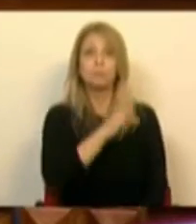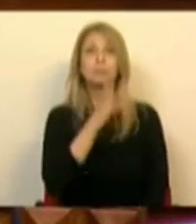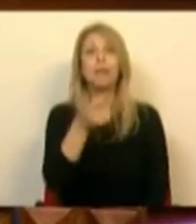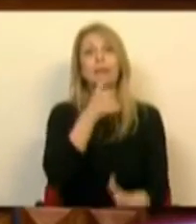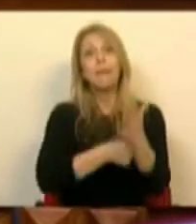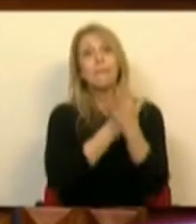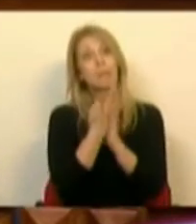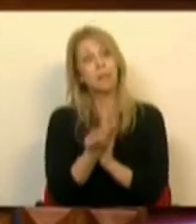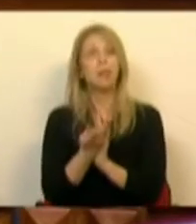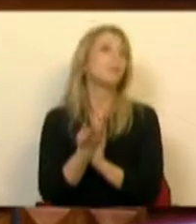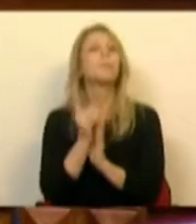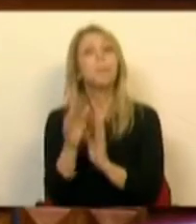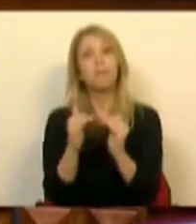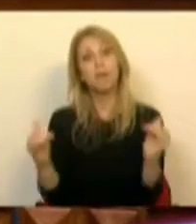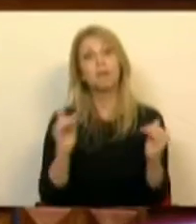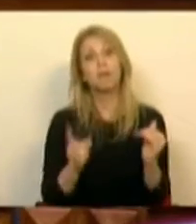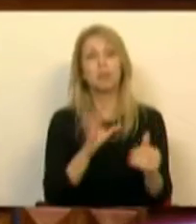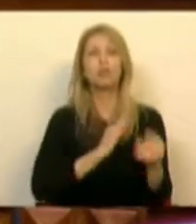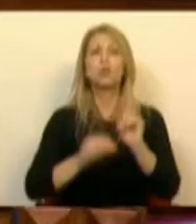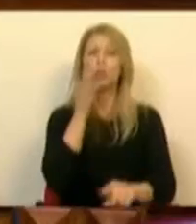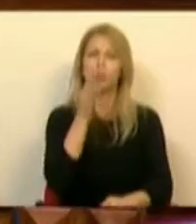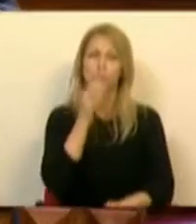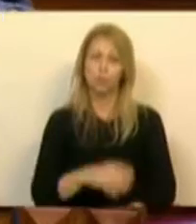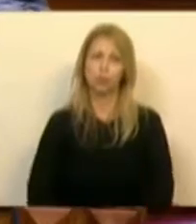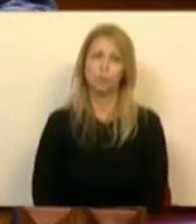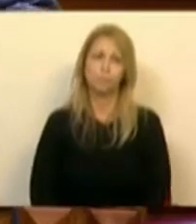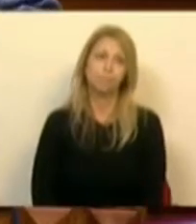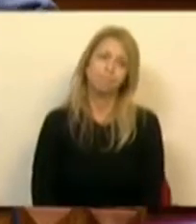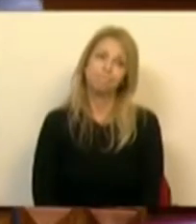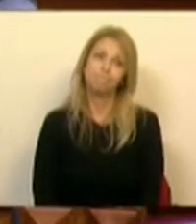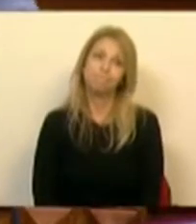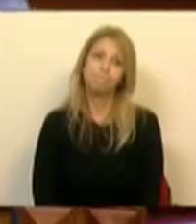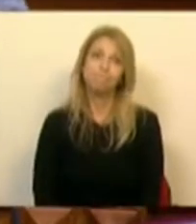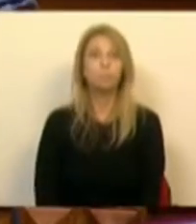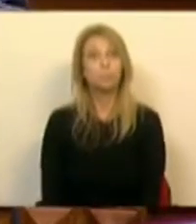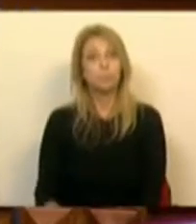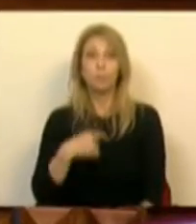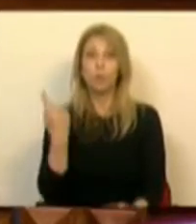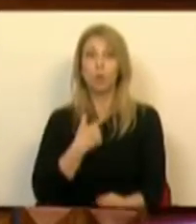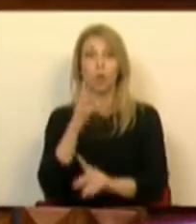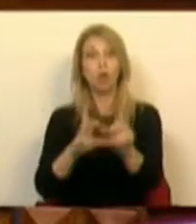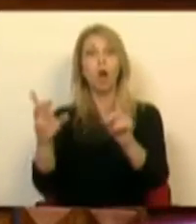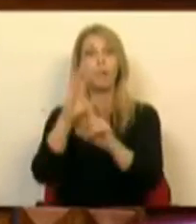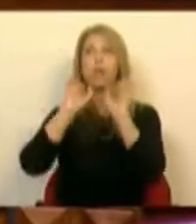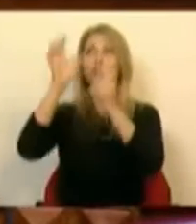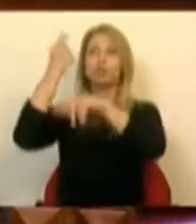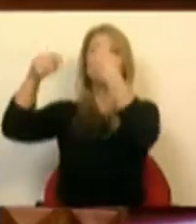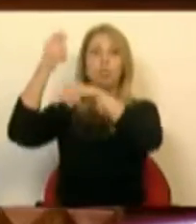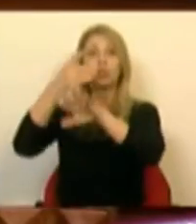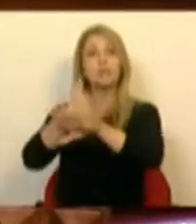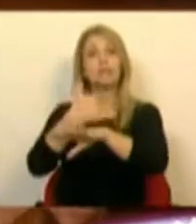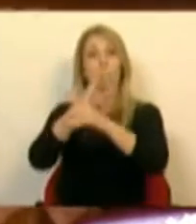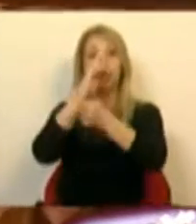fase. Senhores Deputados, nós aumentámos exportações do setor